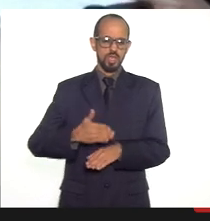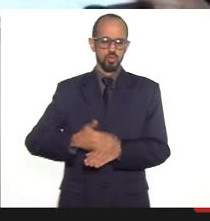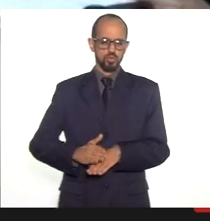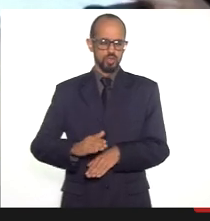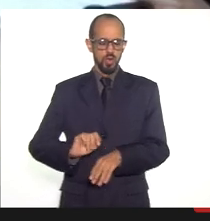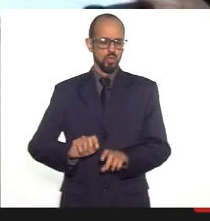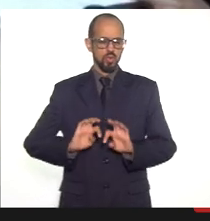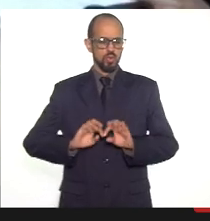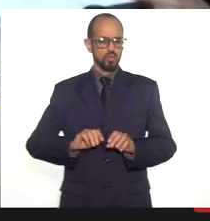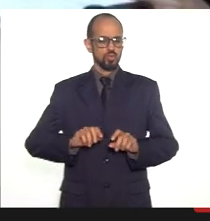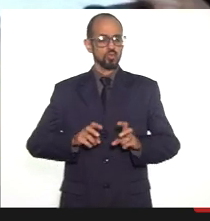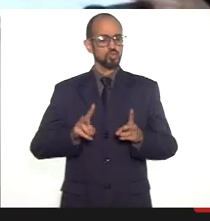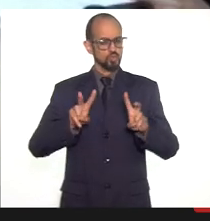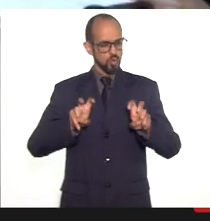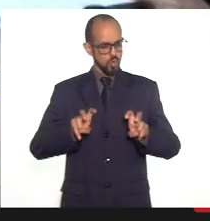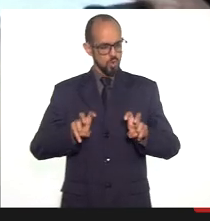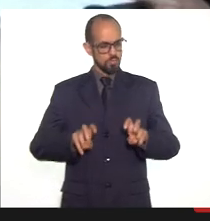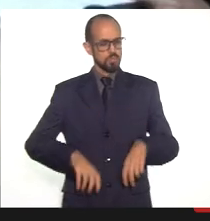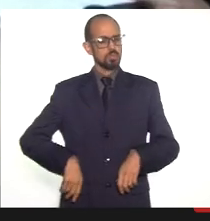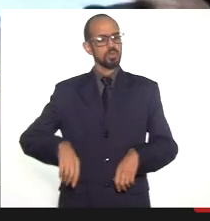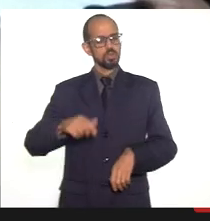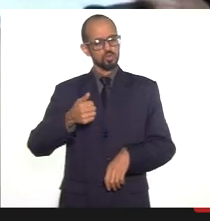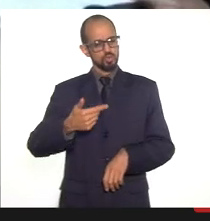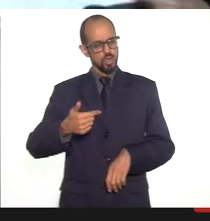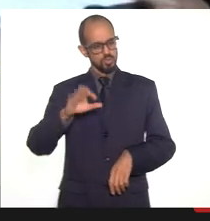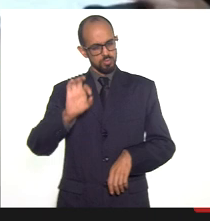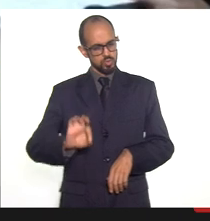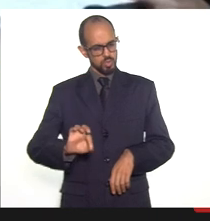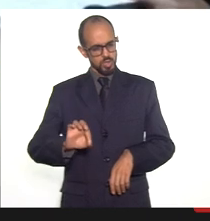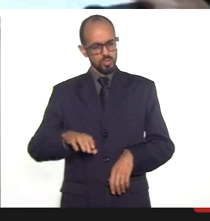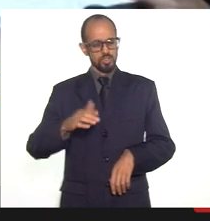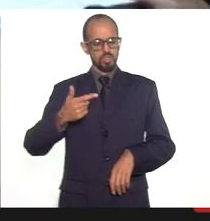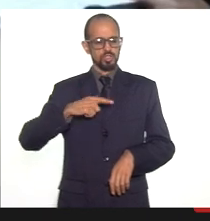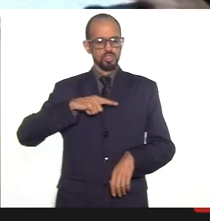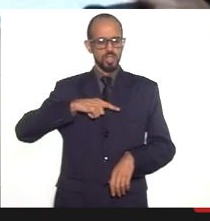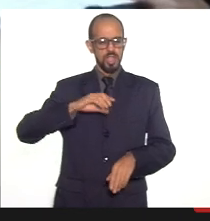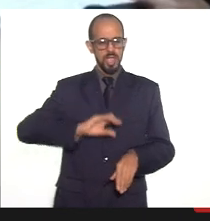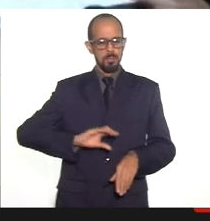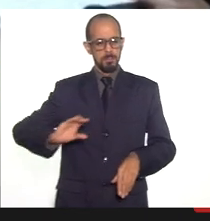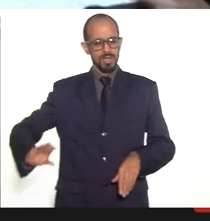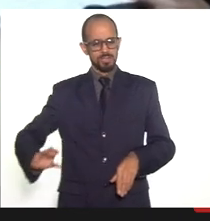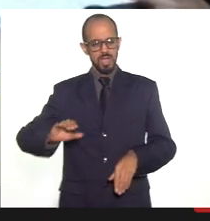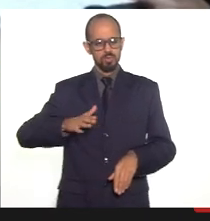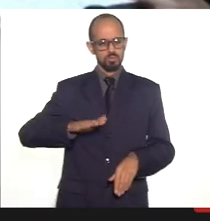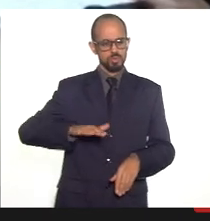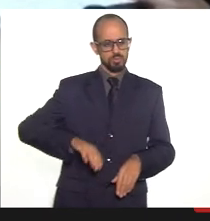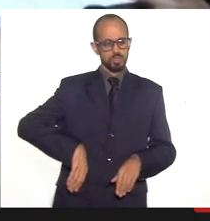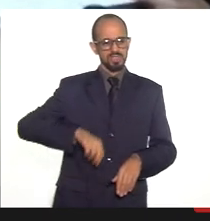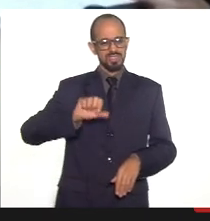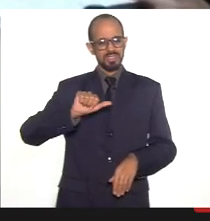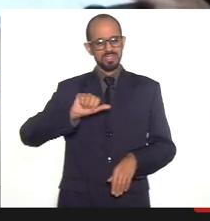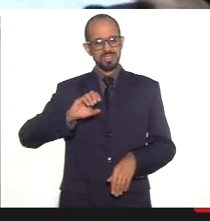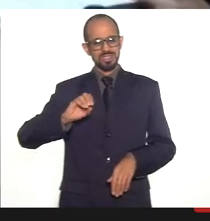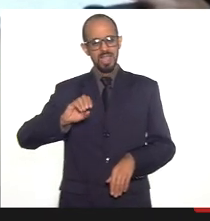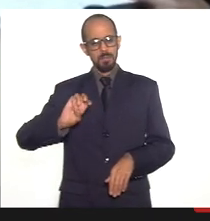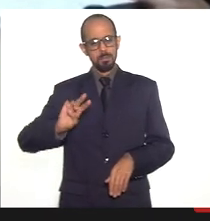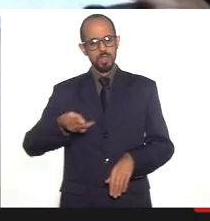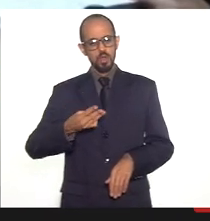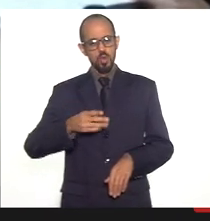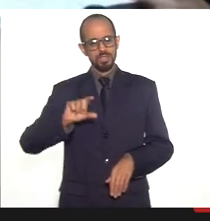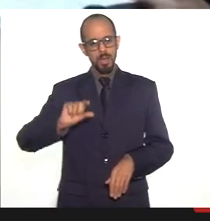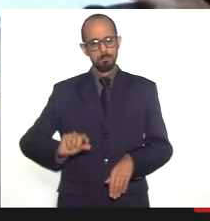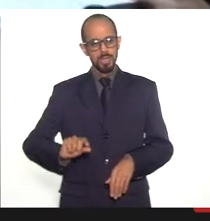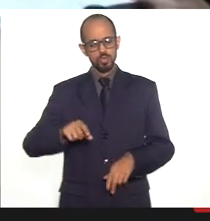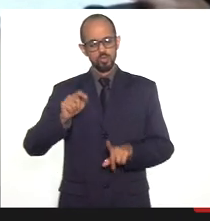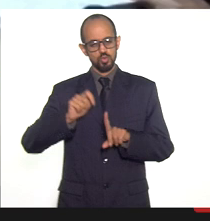relação aos 12%. Eles têm repassado aproximadamente em torno disso, está 100 milhões a menos a cada